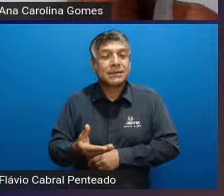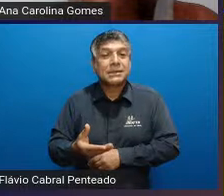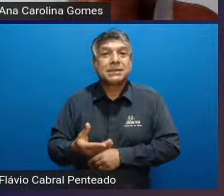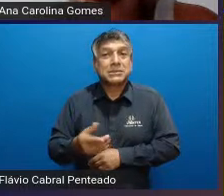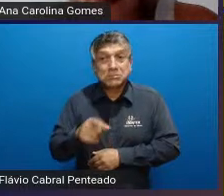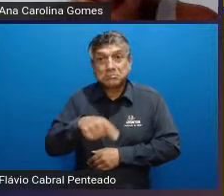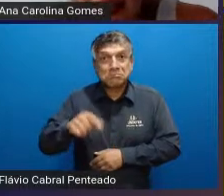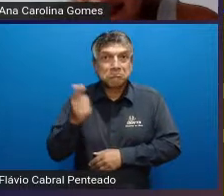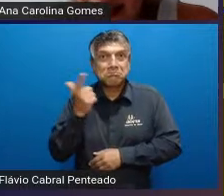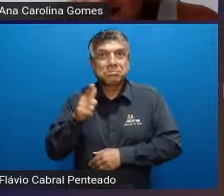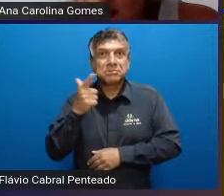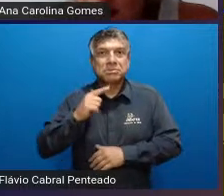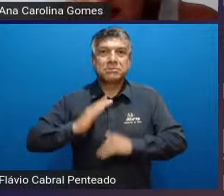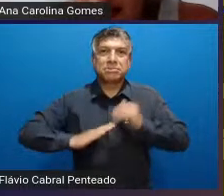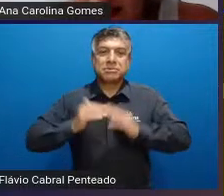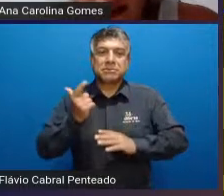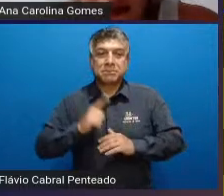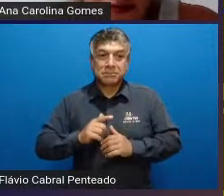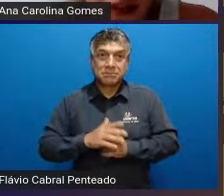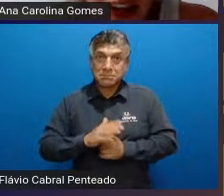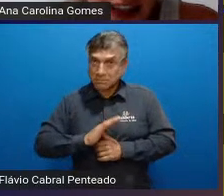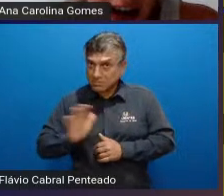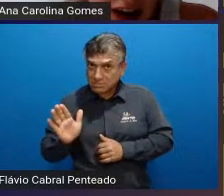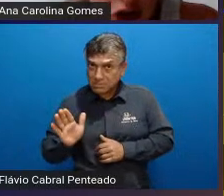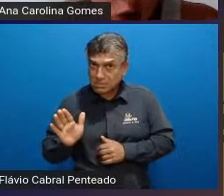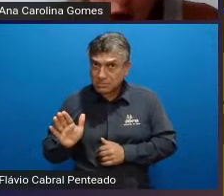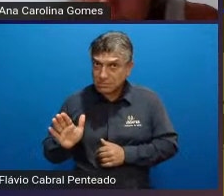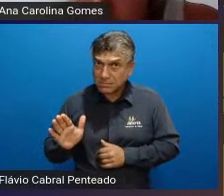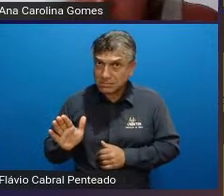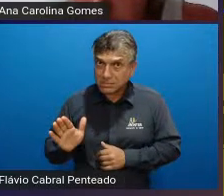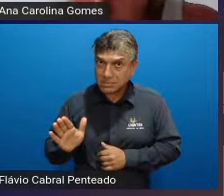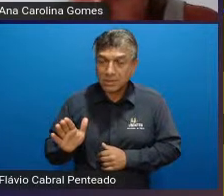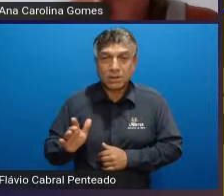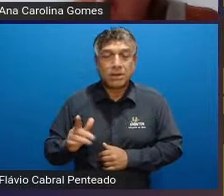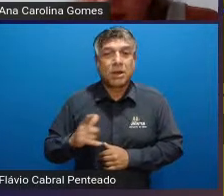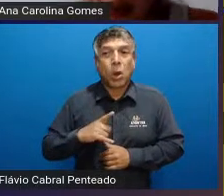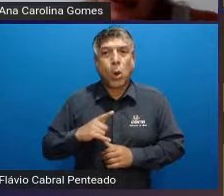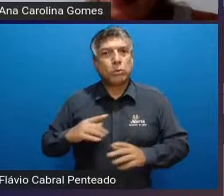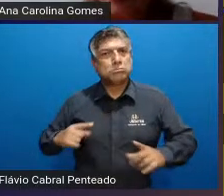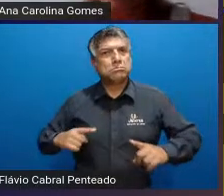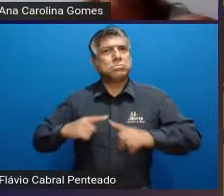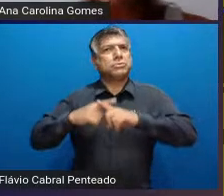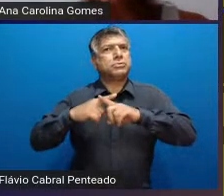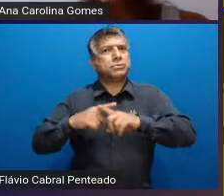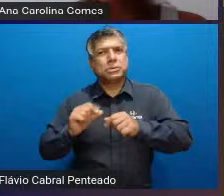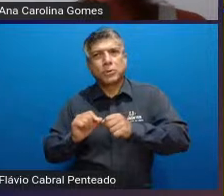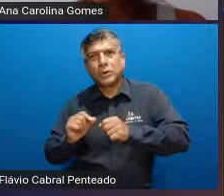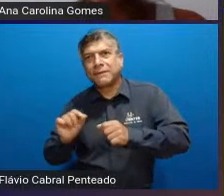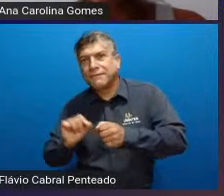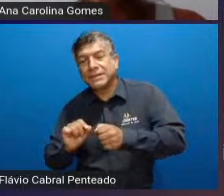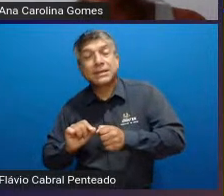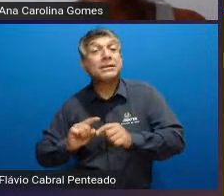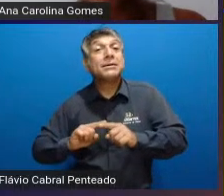as habilidades dele né ou a rivalidade ou competitividade mas sim